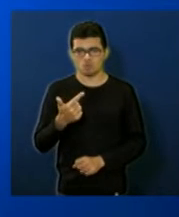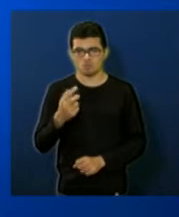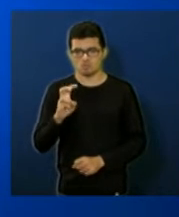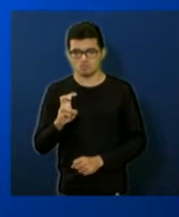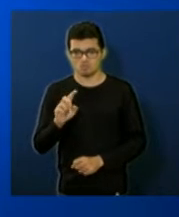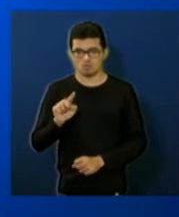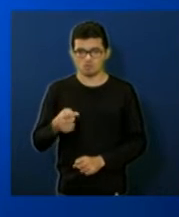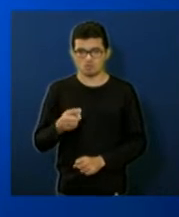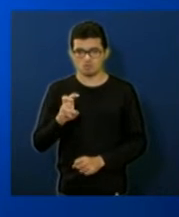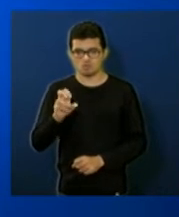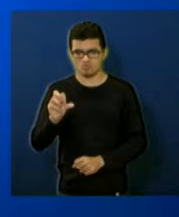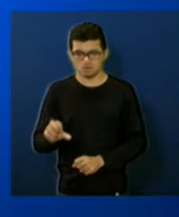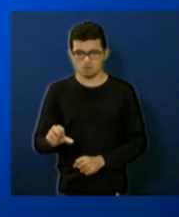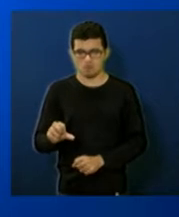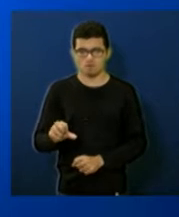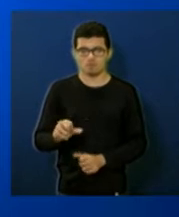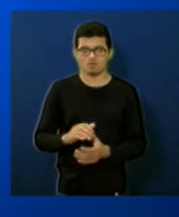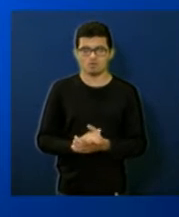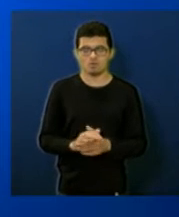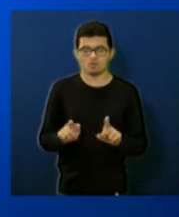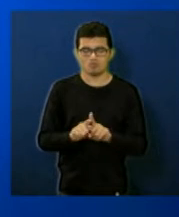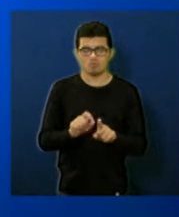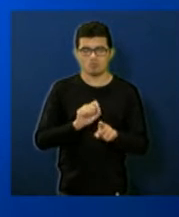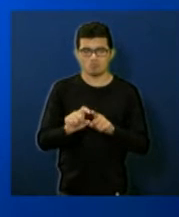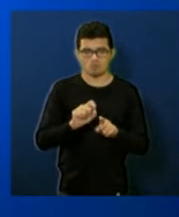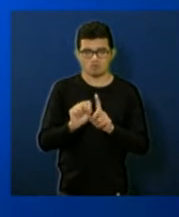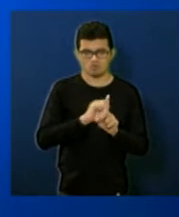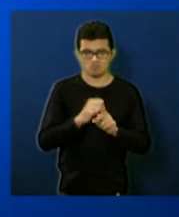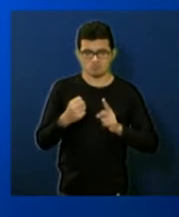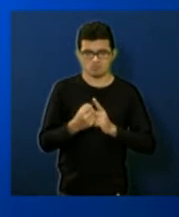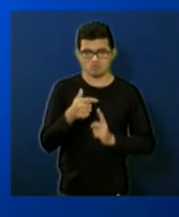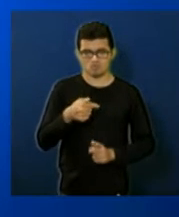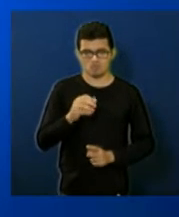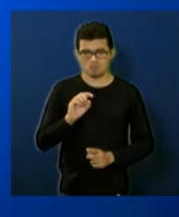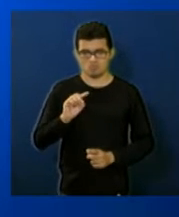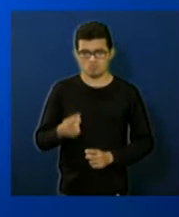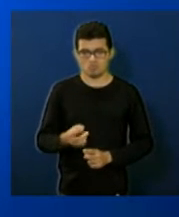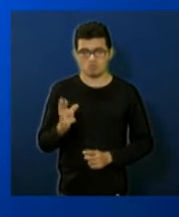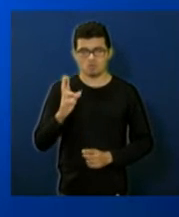,59 e o aluguel social R 70.000.